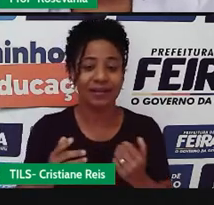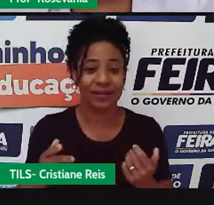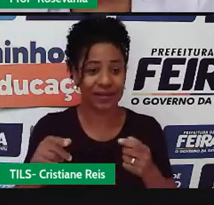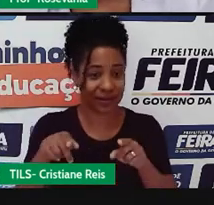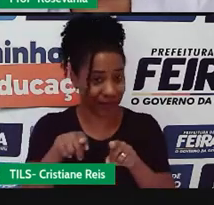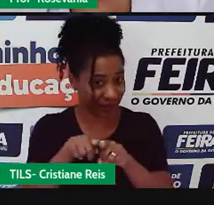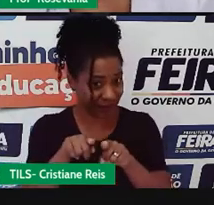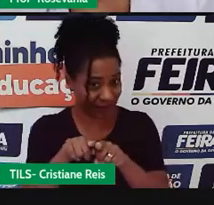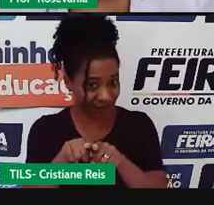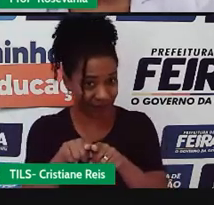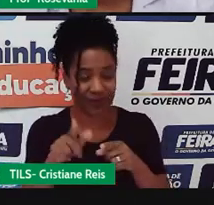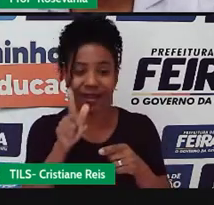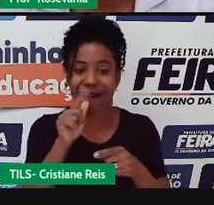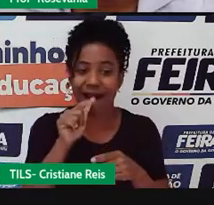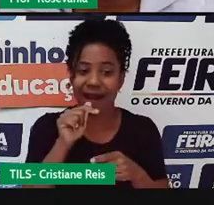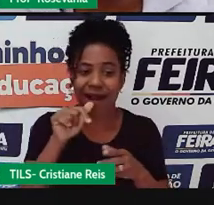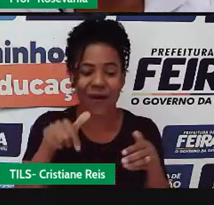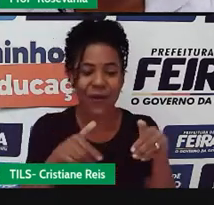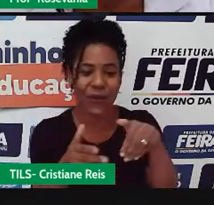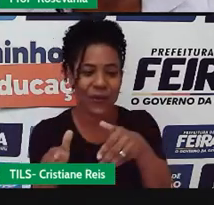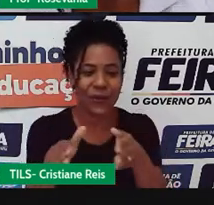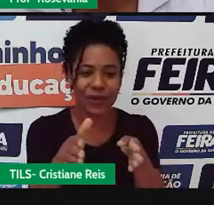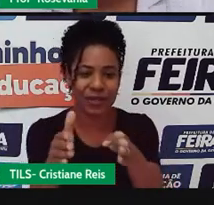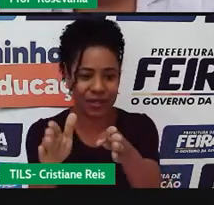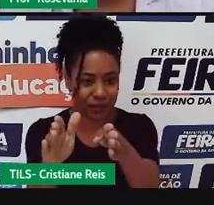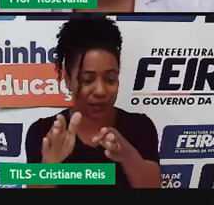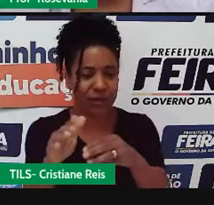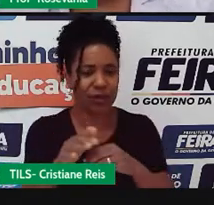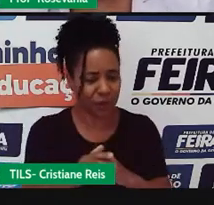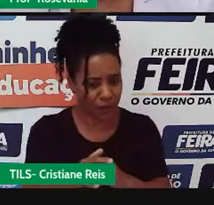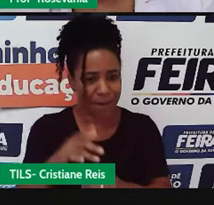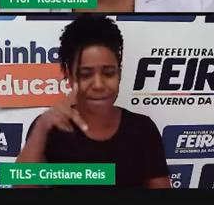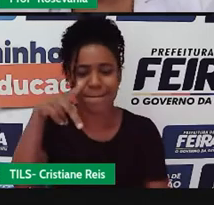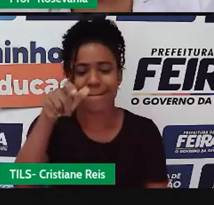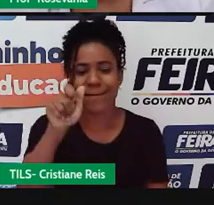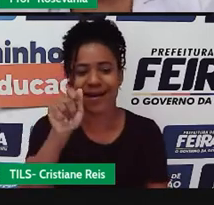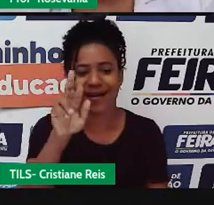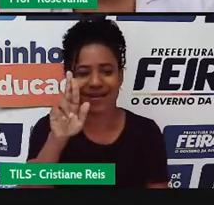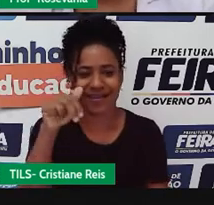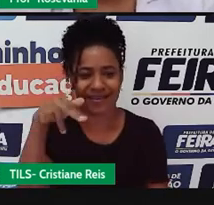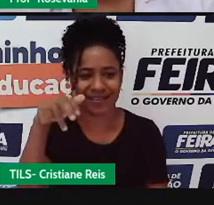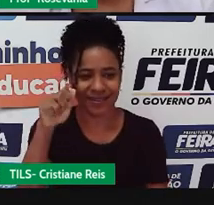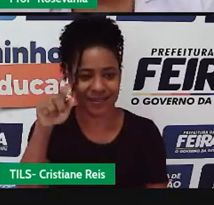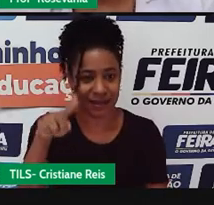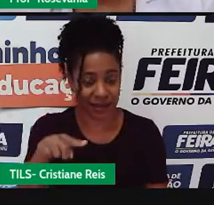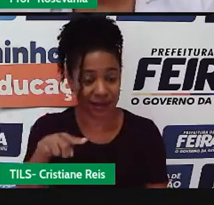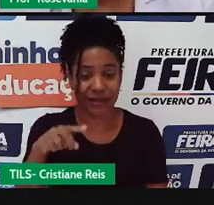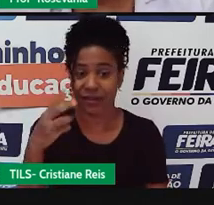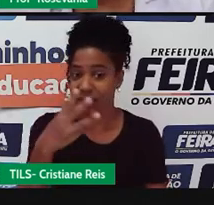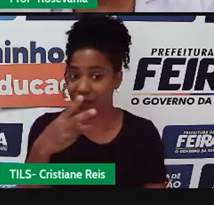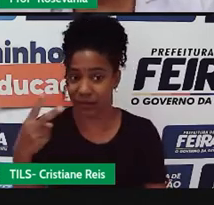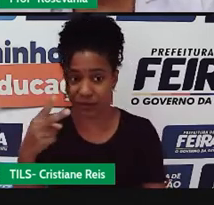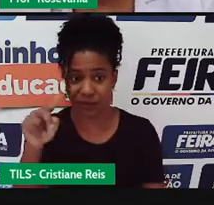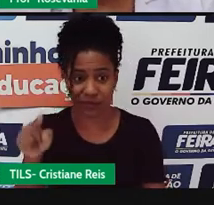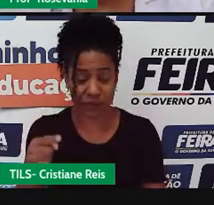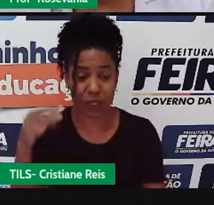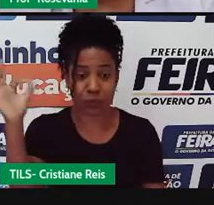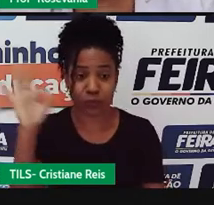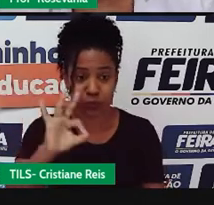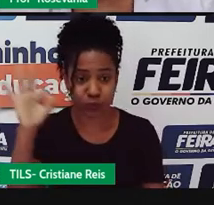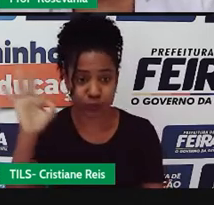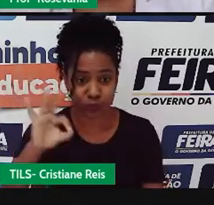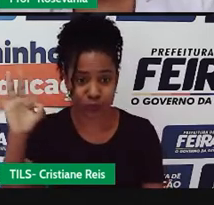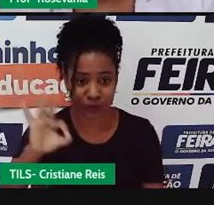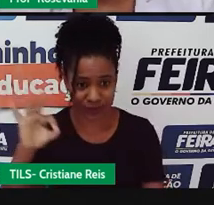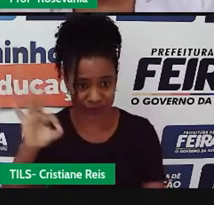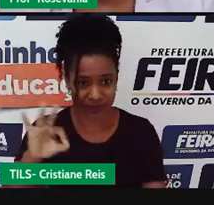aqui, né, com 32,1% da população, ou seja, esse rio aqui,